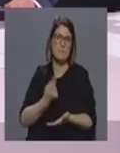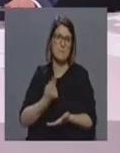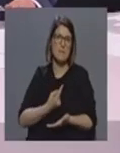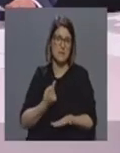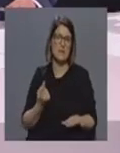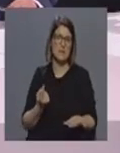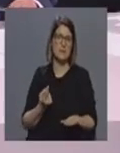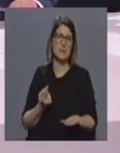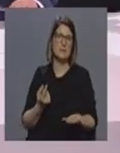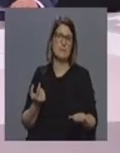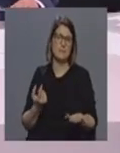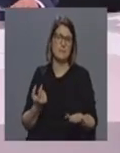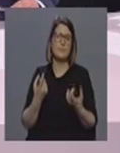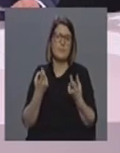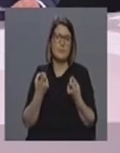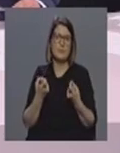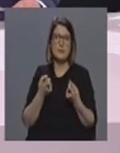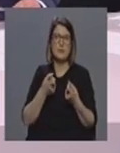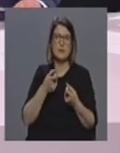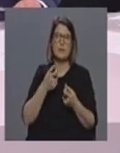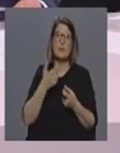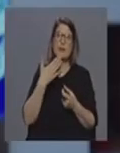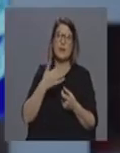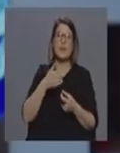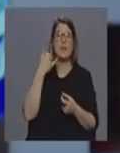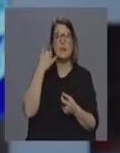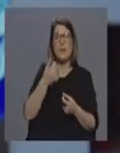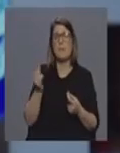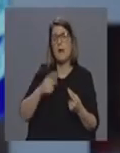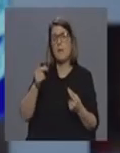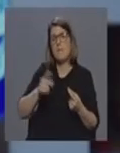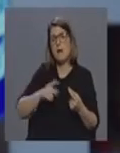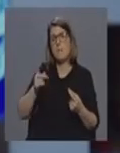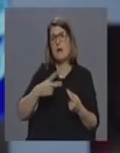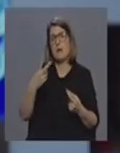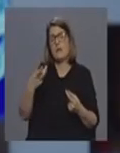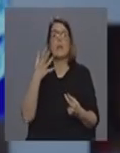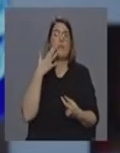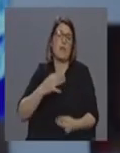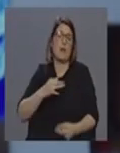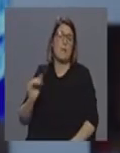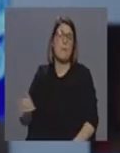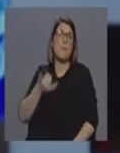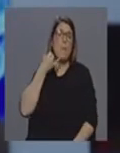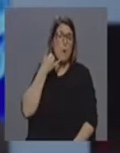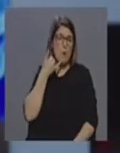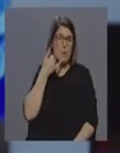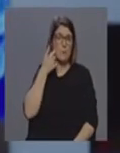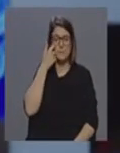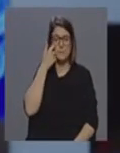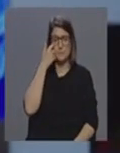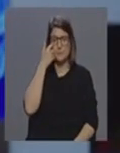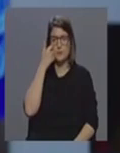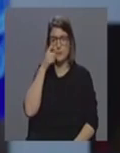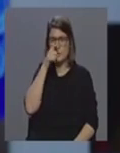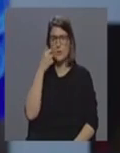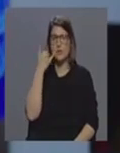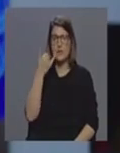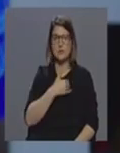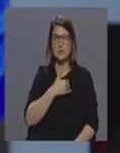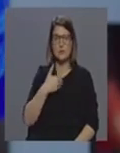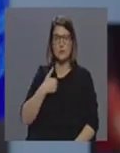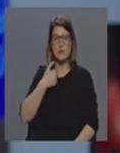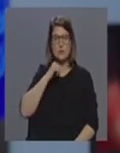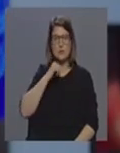é necessário pedir às pessoas é que tentem uma segunda ou uma terceira vez e entretanto até estabelecer esse contacto há pessoas que estão a ligar para a linha de saúde do Açores